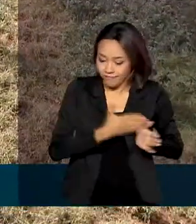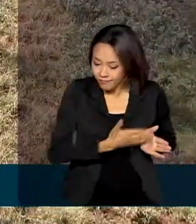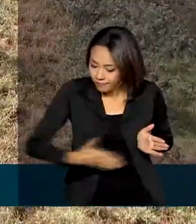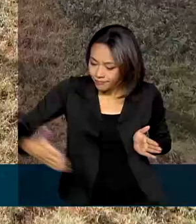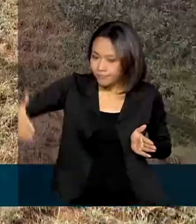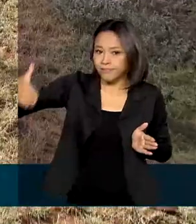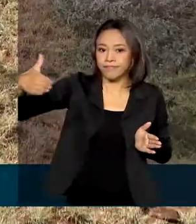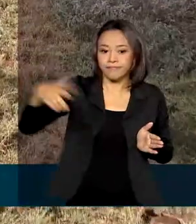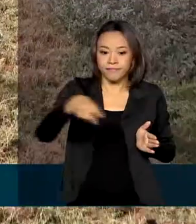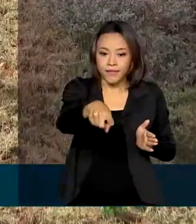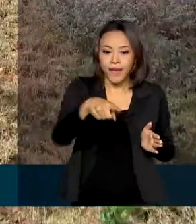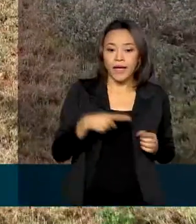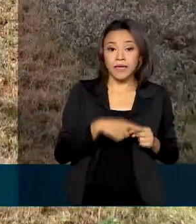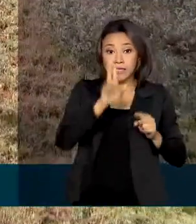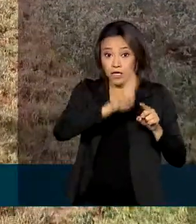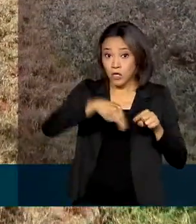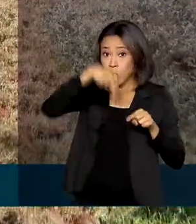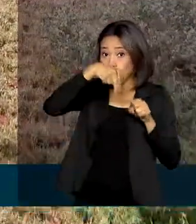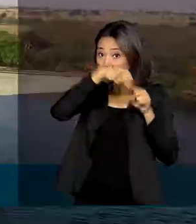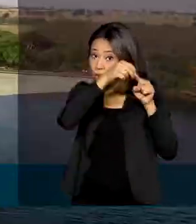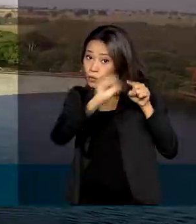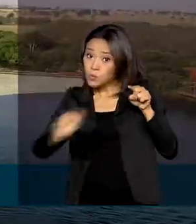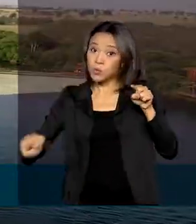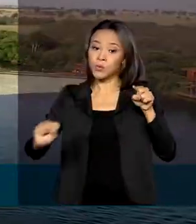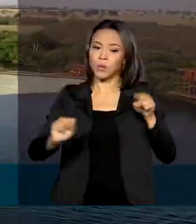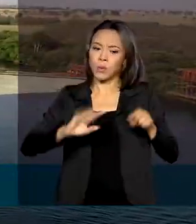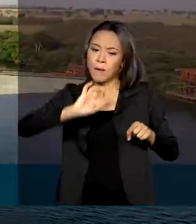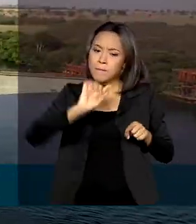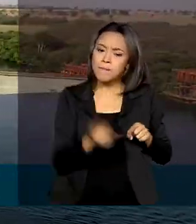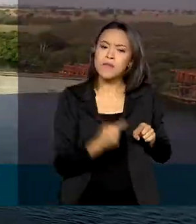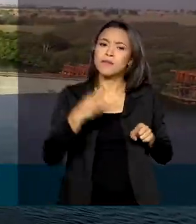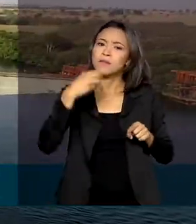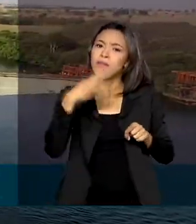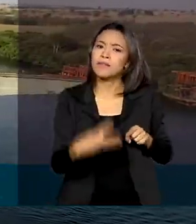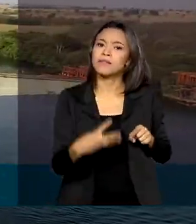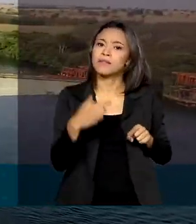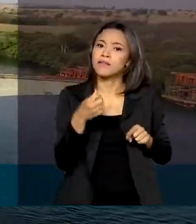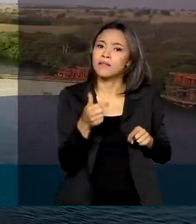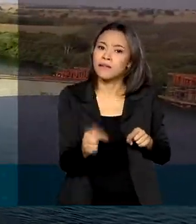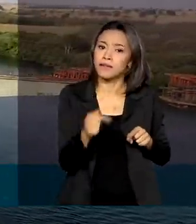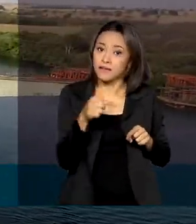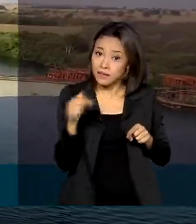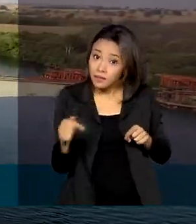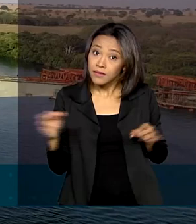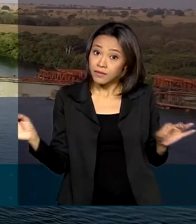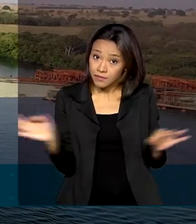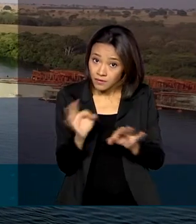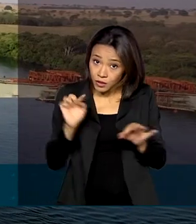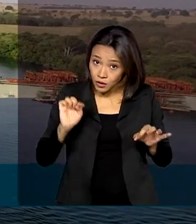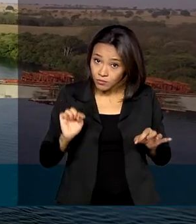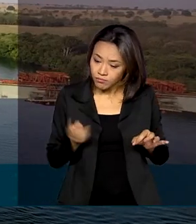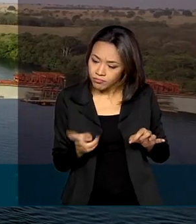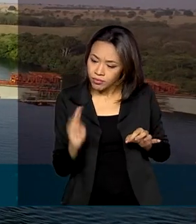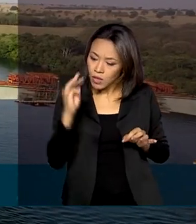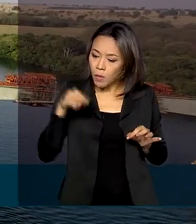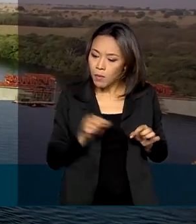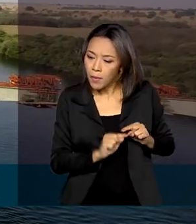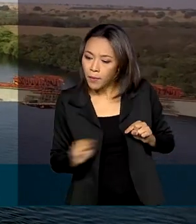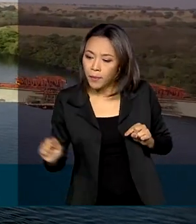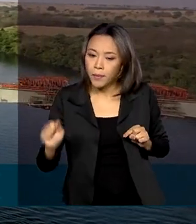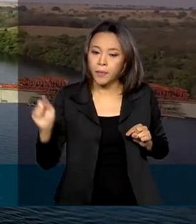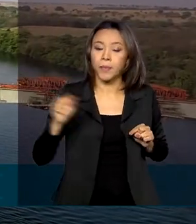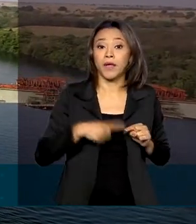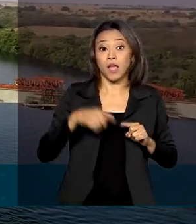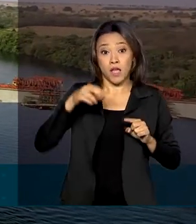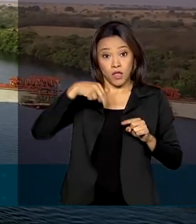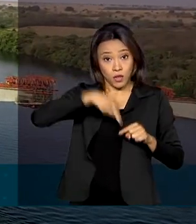A ferrovia Norte-Sul tem 1.537 quilômetros de extensão. E quando estiver pronta, vai interligar terminais portuários das regiões